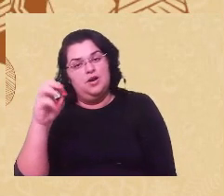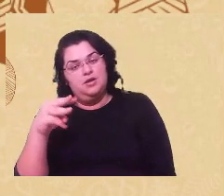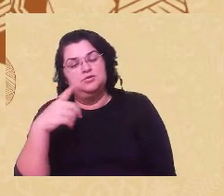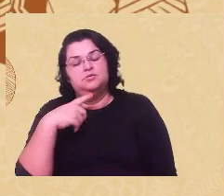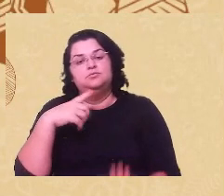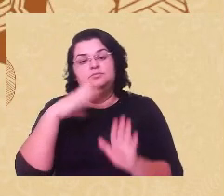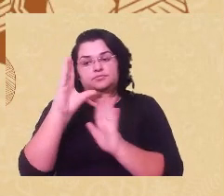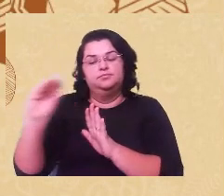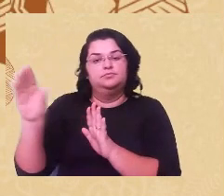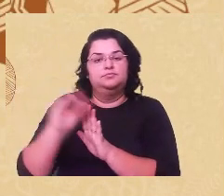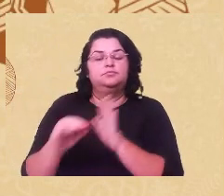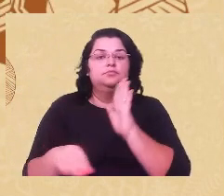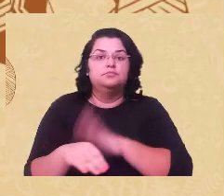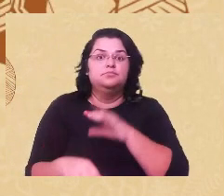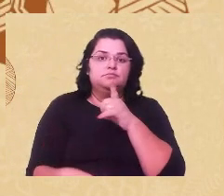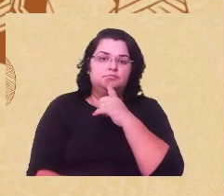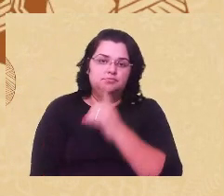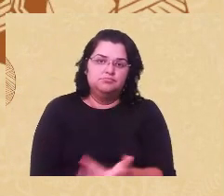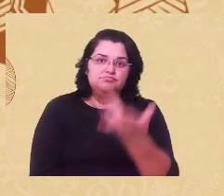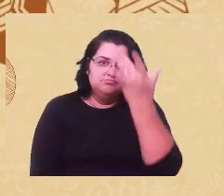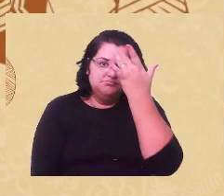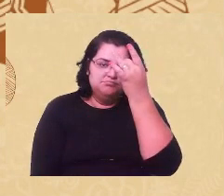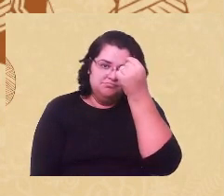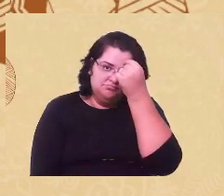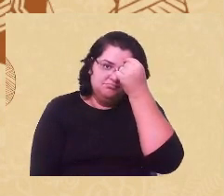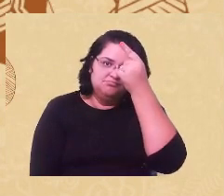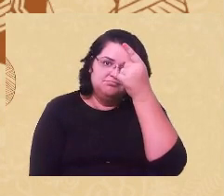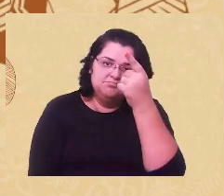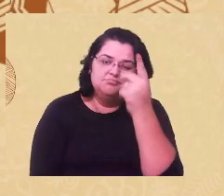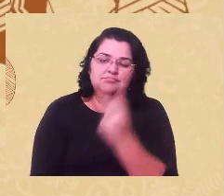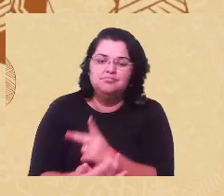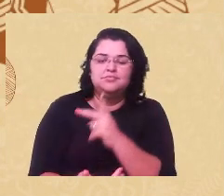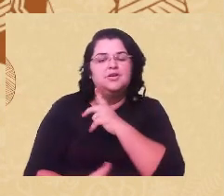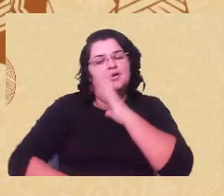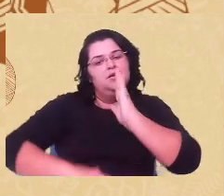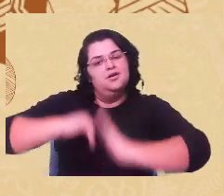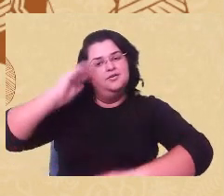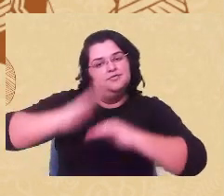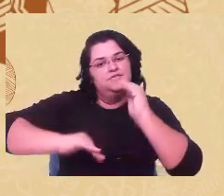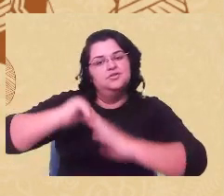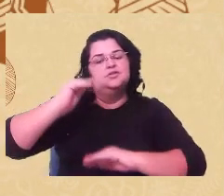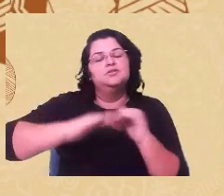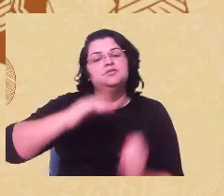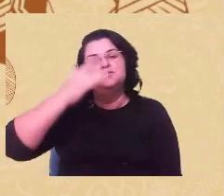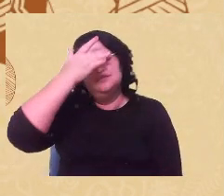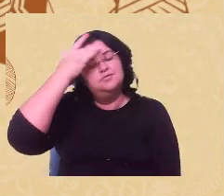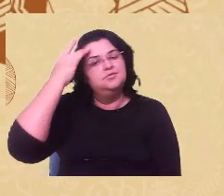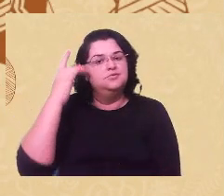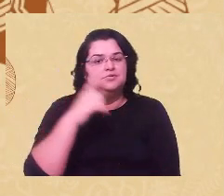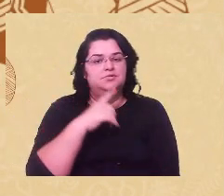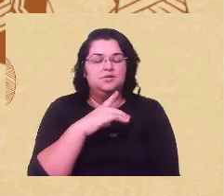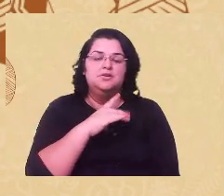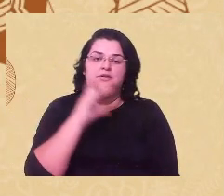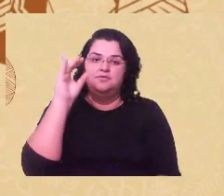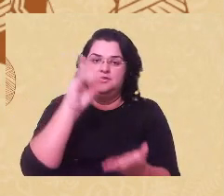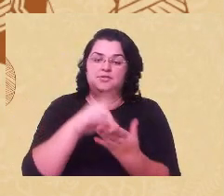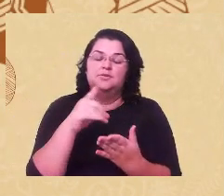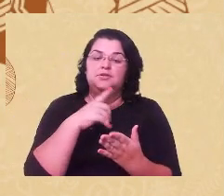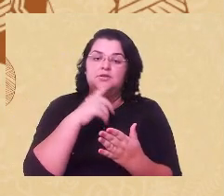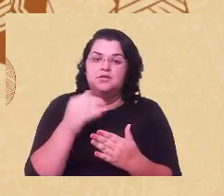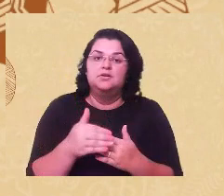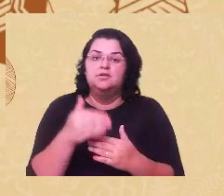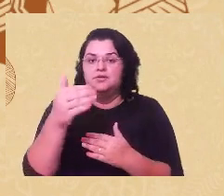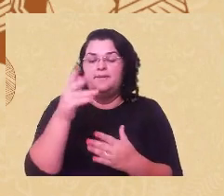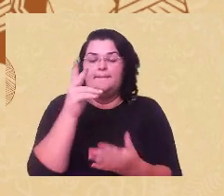cada vez mais capturados, né? Apropriados por profissionais e pessoas que efetivamente vão atender a